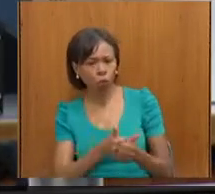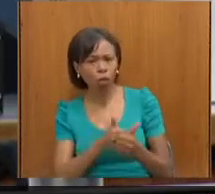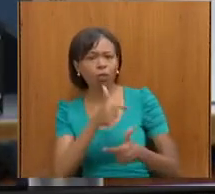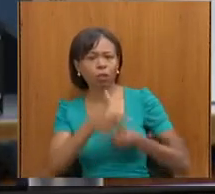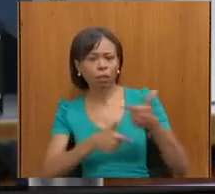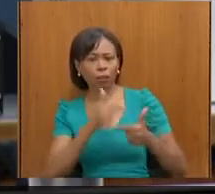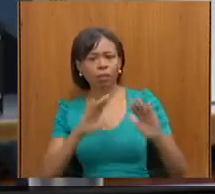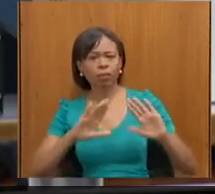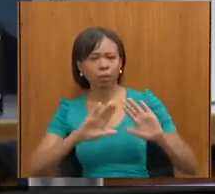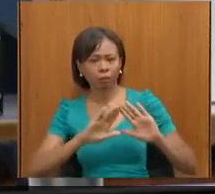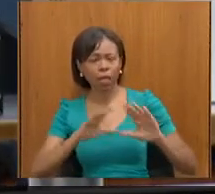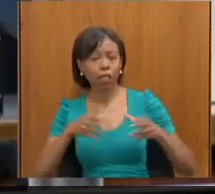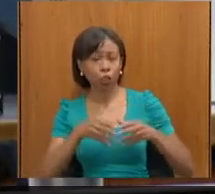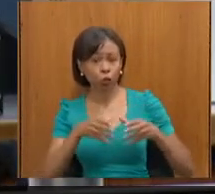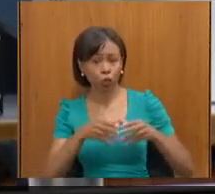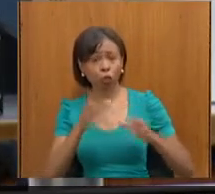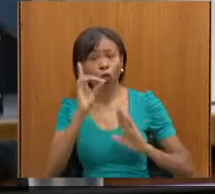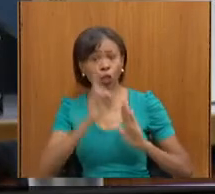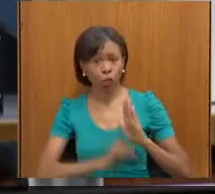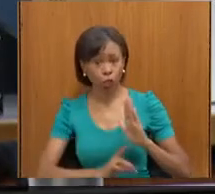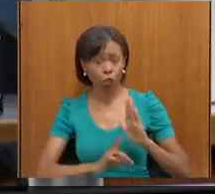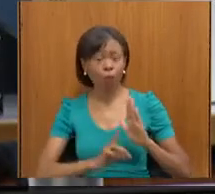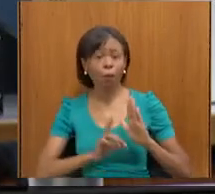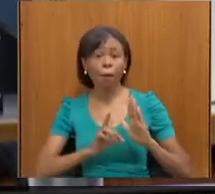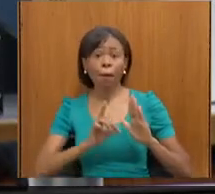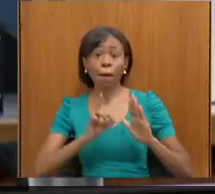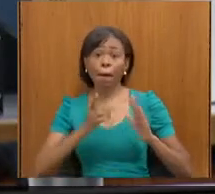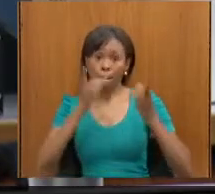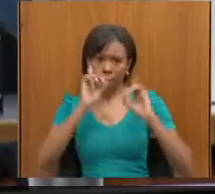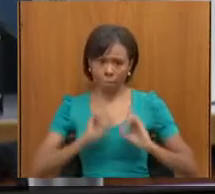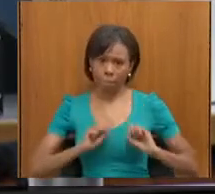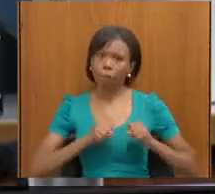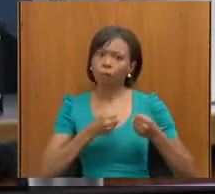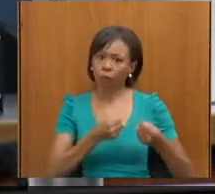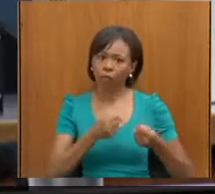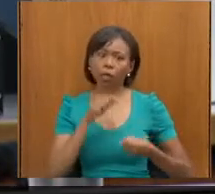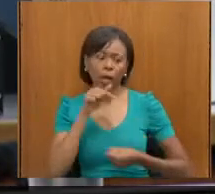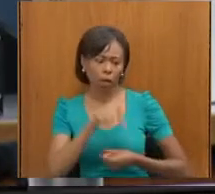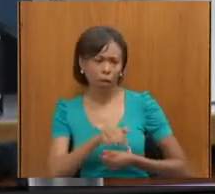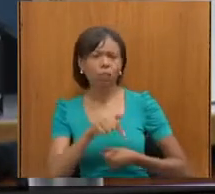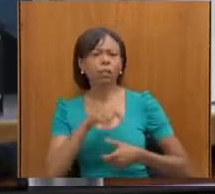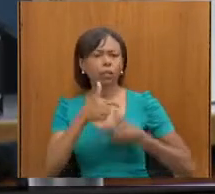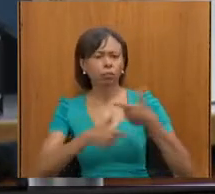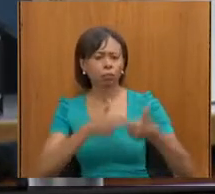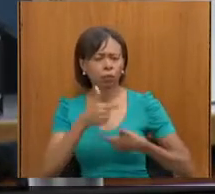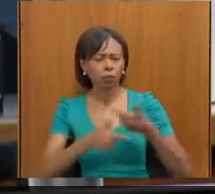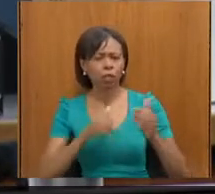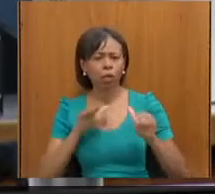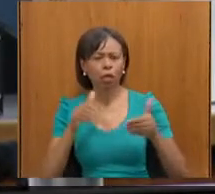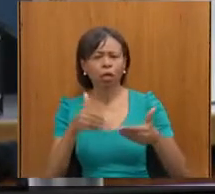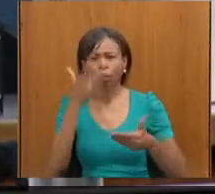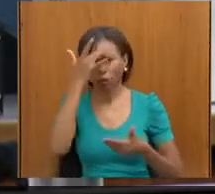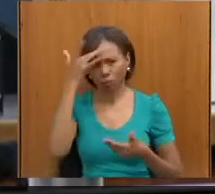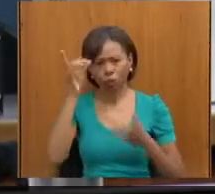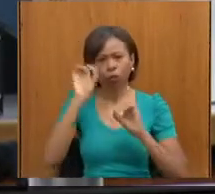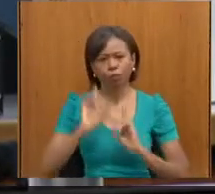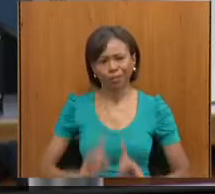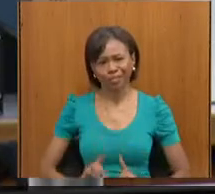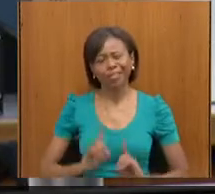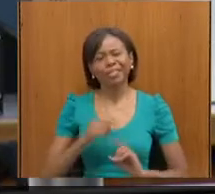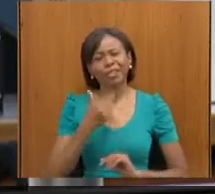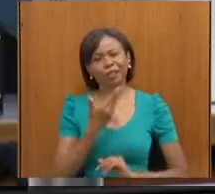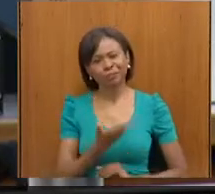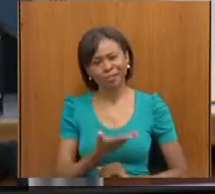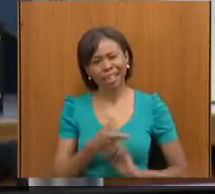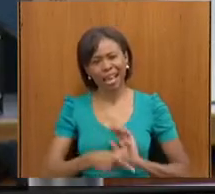especificamente, o tanto que tem trabalhado e ajudado na causa da pessoa com deficiência, então, os elogios que